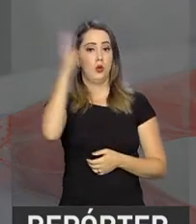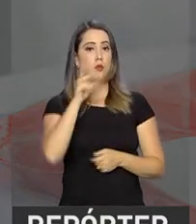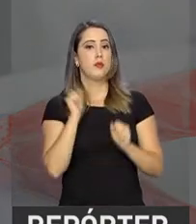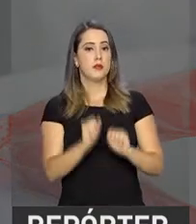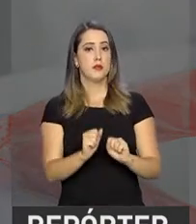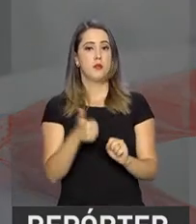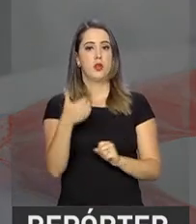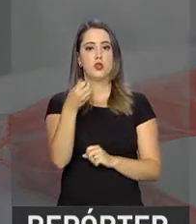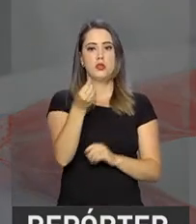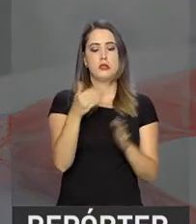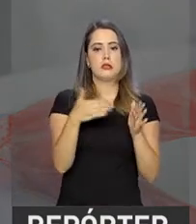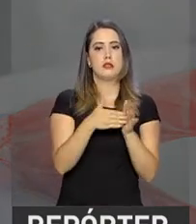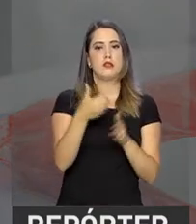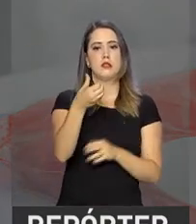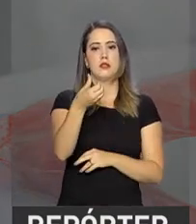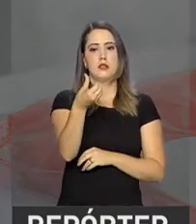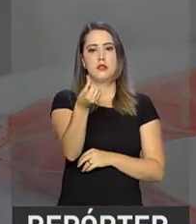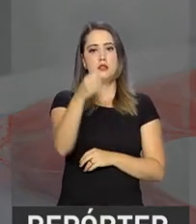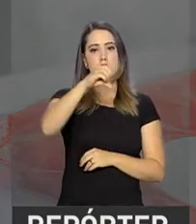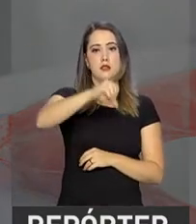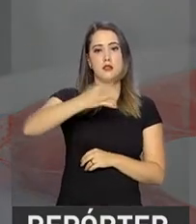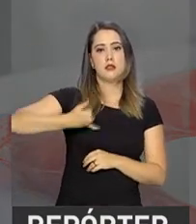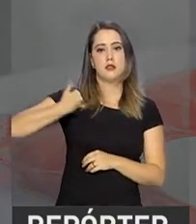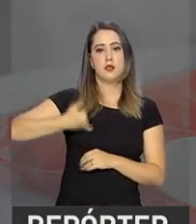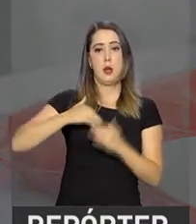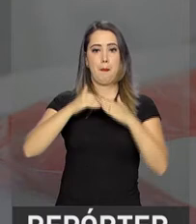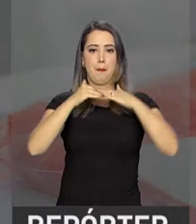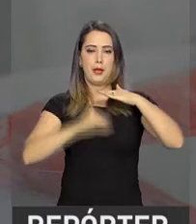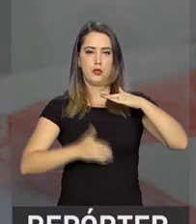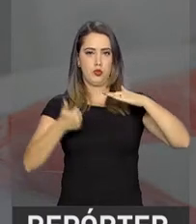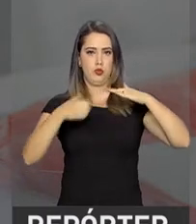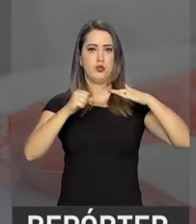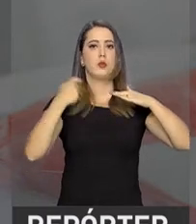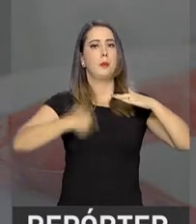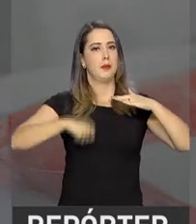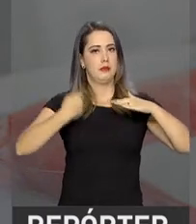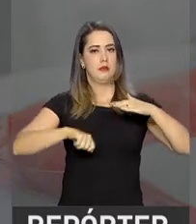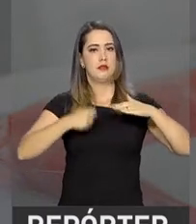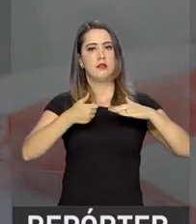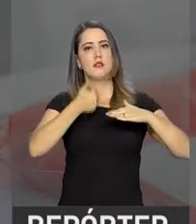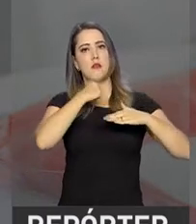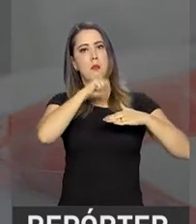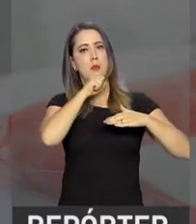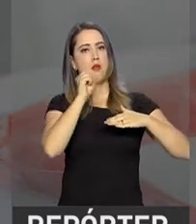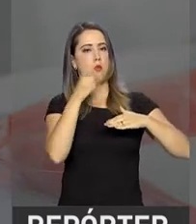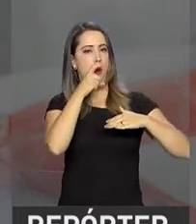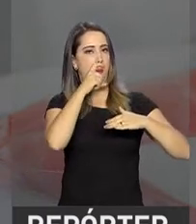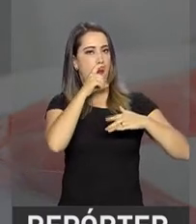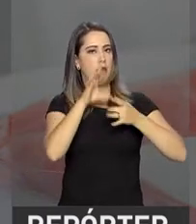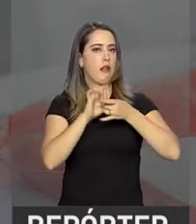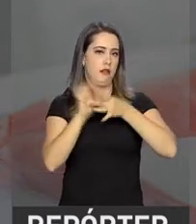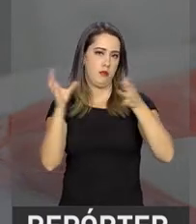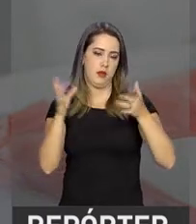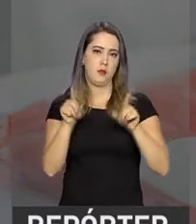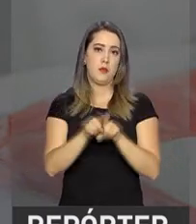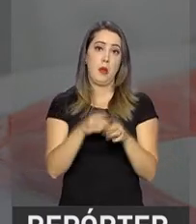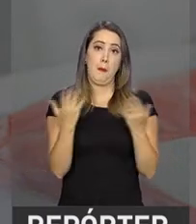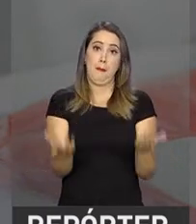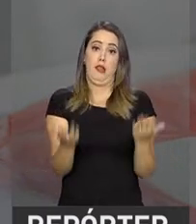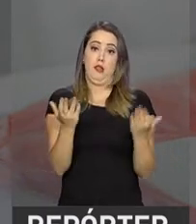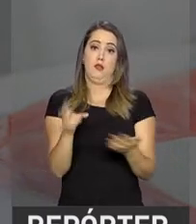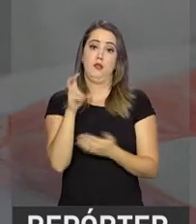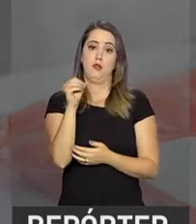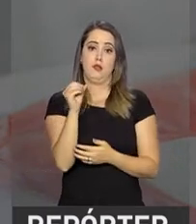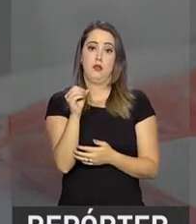podem ser doadores de sangue. Para os menores de 18 anos, é necessária autorização dos responsáveis. É preciso pesar no mínimo